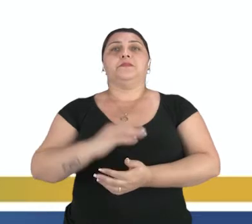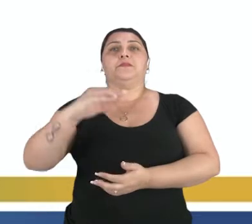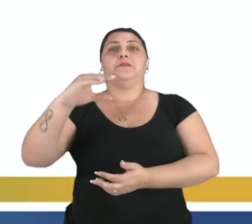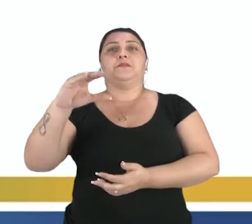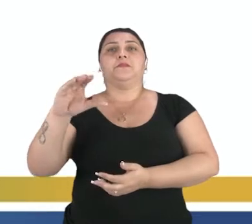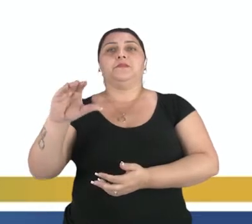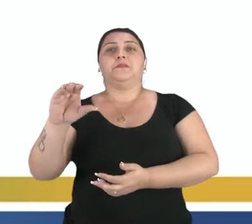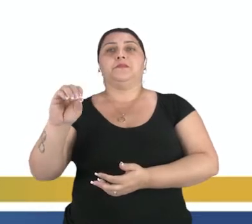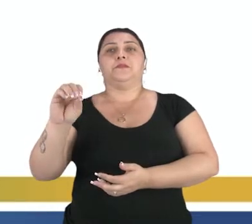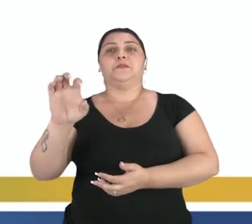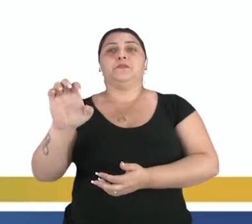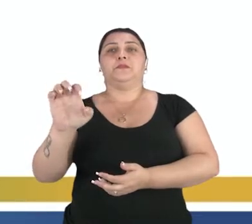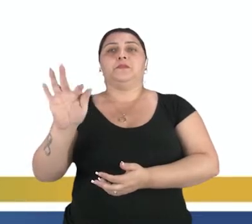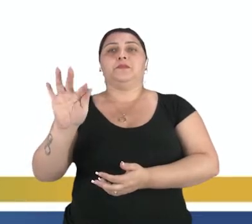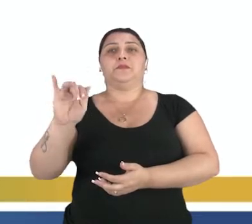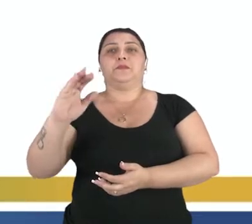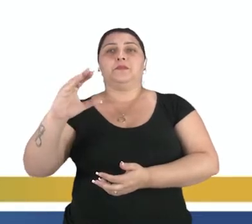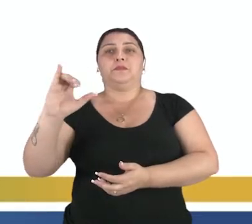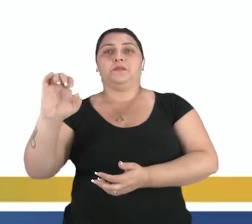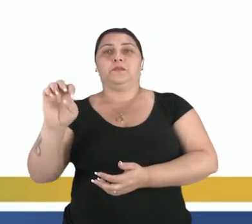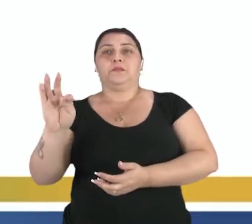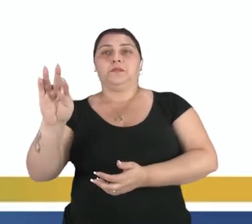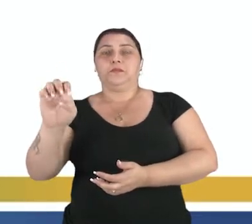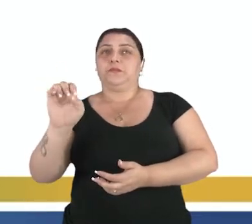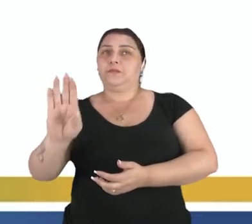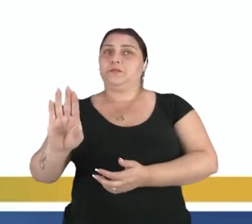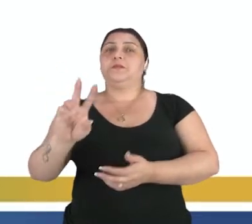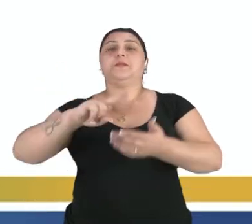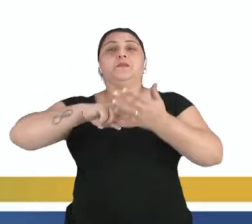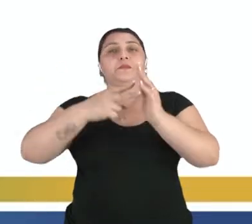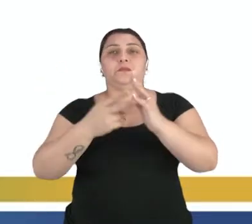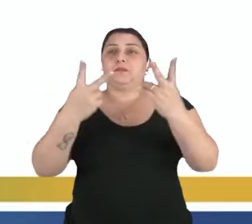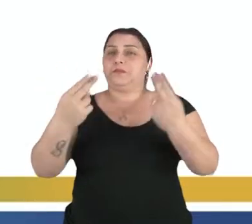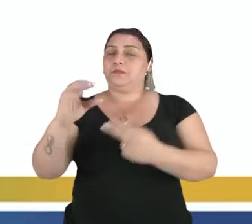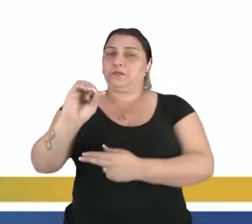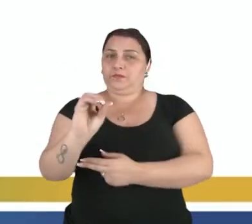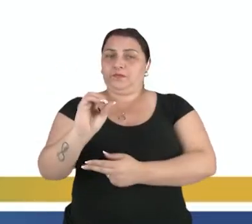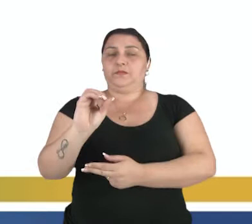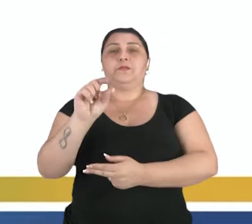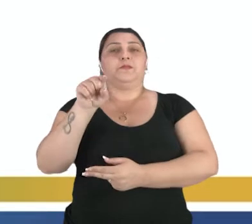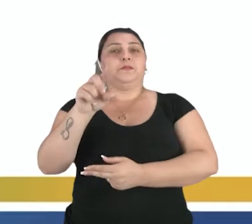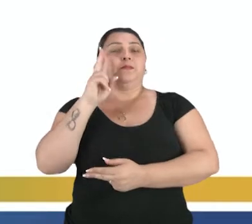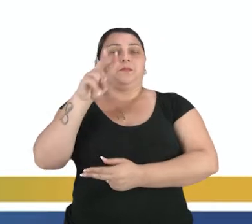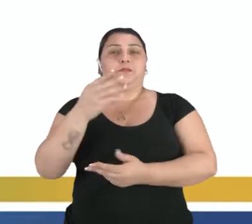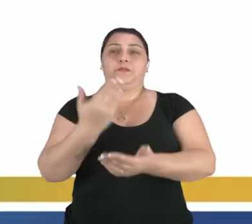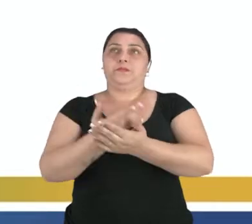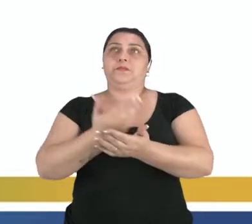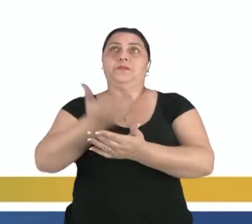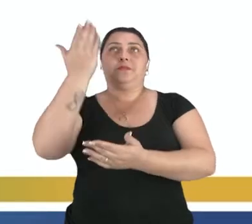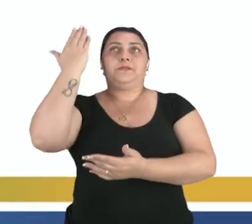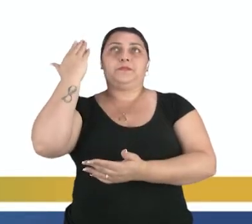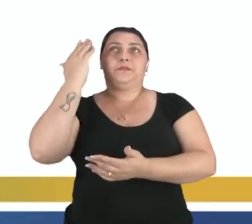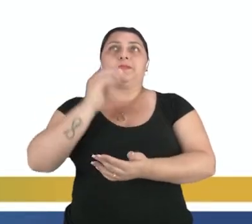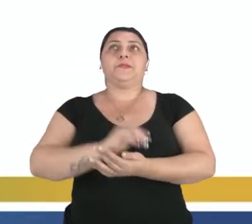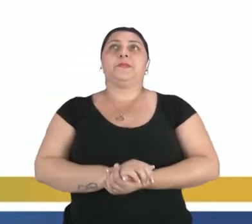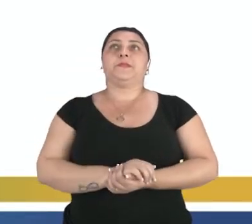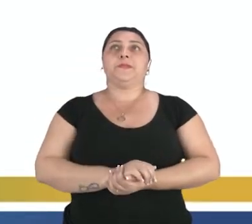coeficiente b, isso implica dizer que ele é igual a zero, conforme vocês viram na aula anterior.